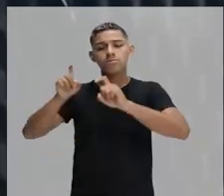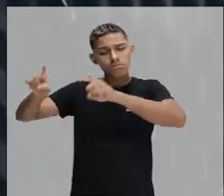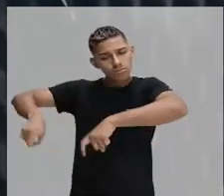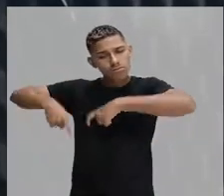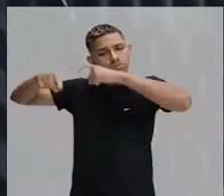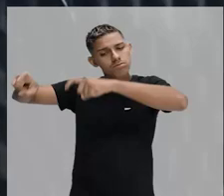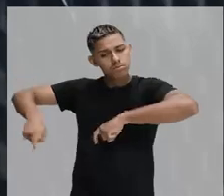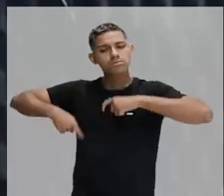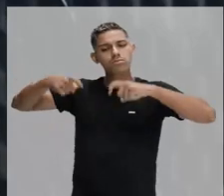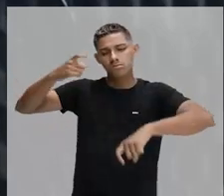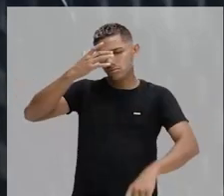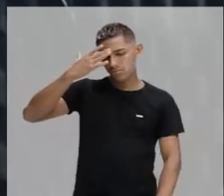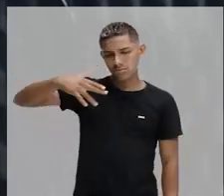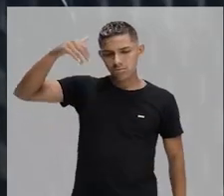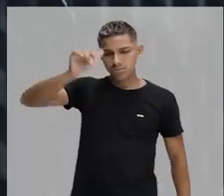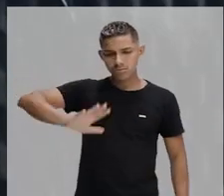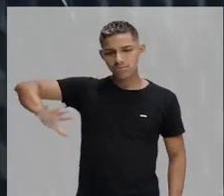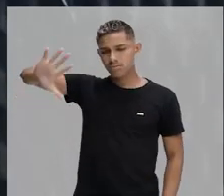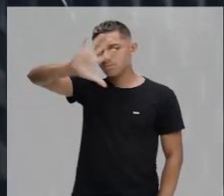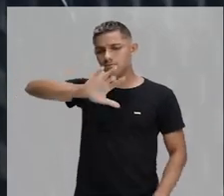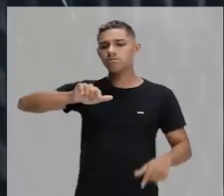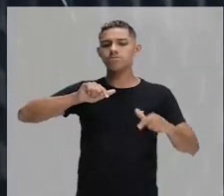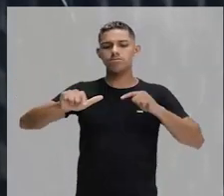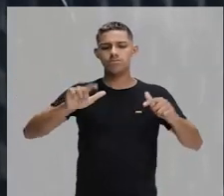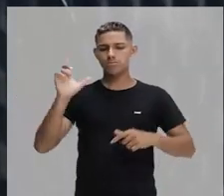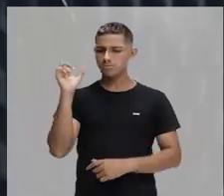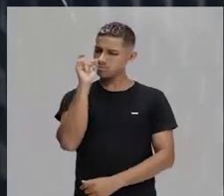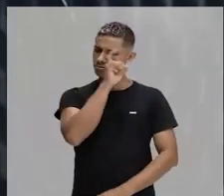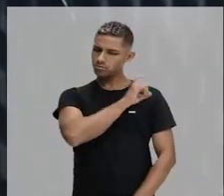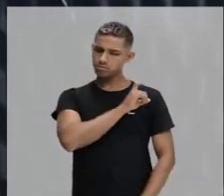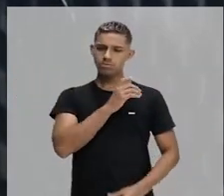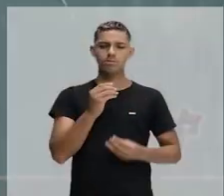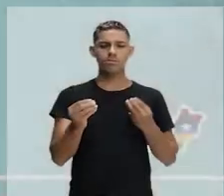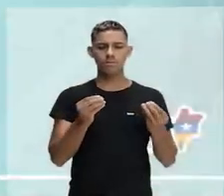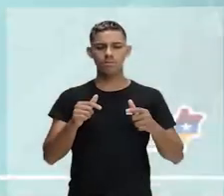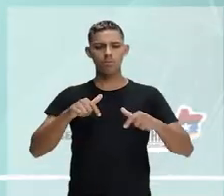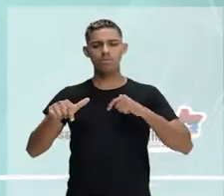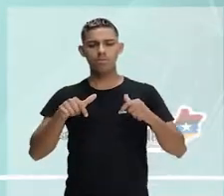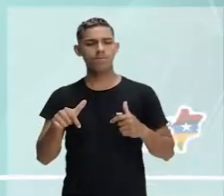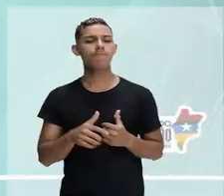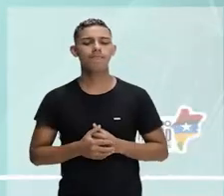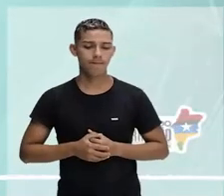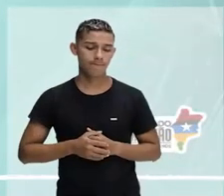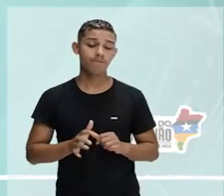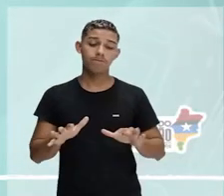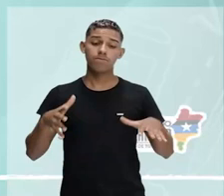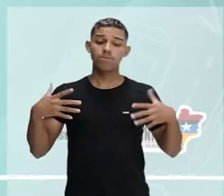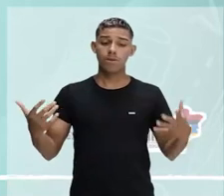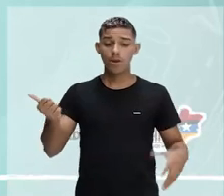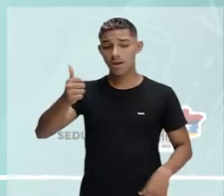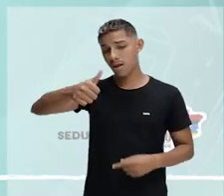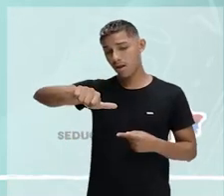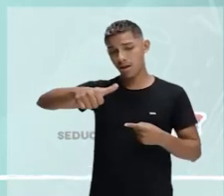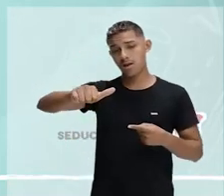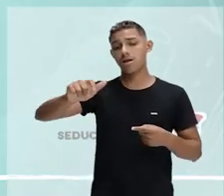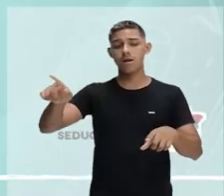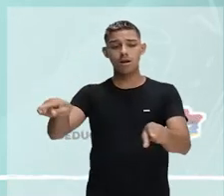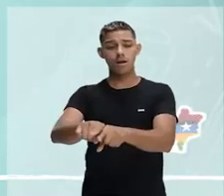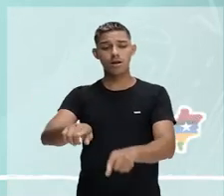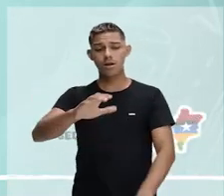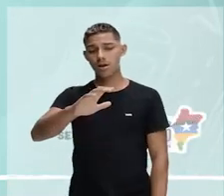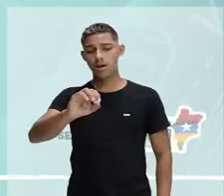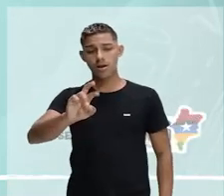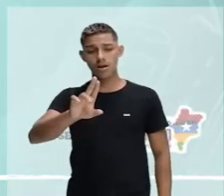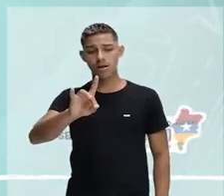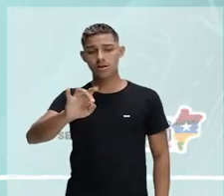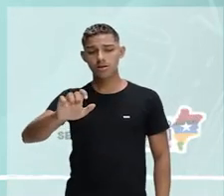nordestino e de toda dificuldade que os trabalhadores brasileiros passam. Vamos analisar agora um outro cordel, As Misérias